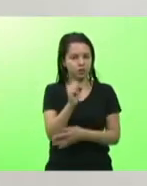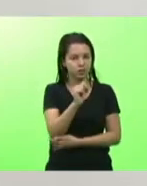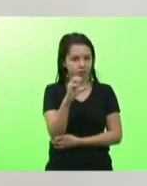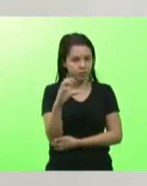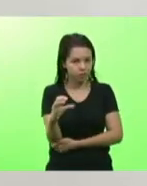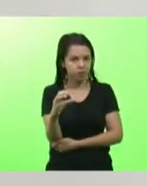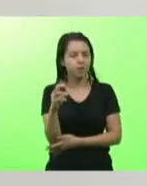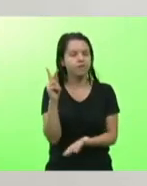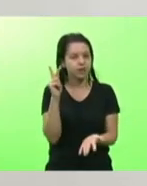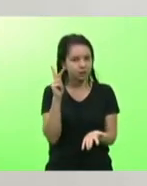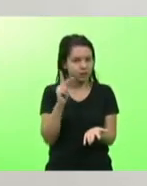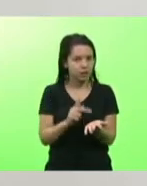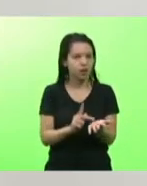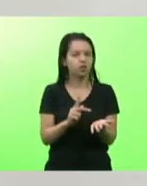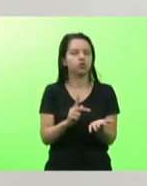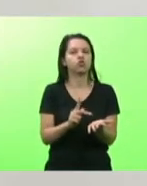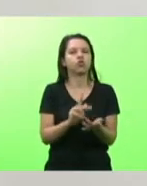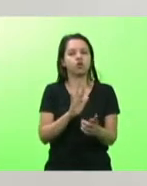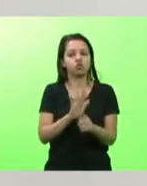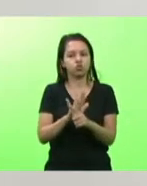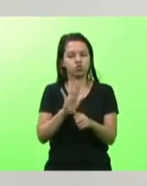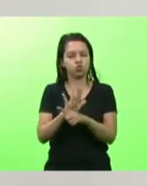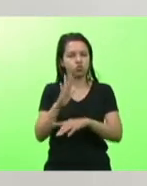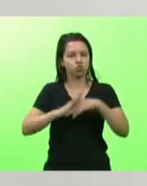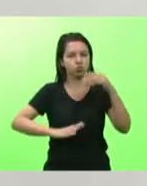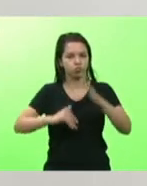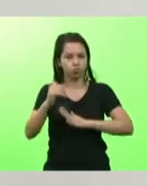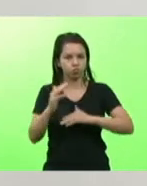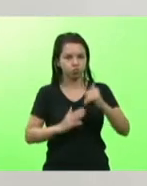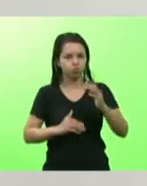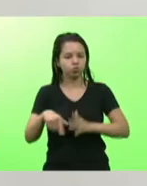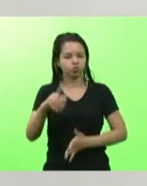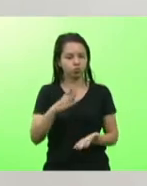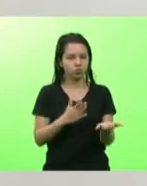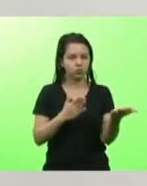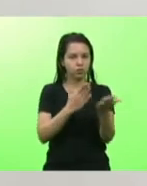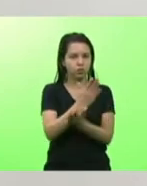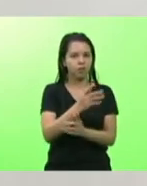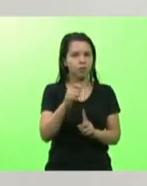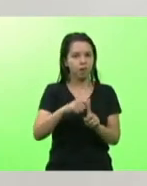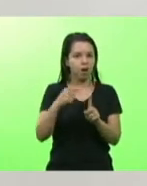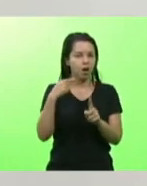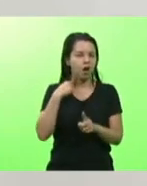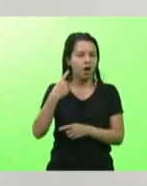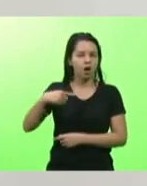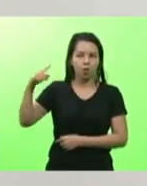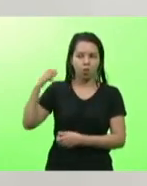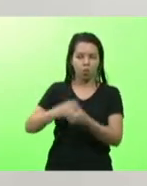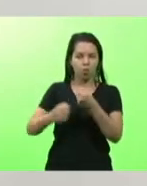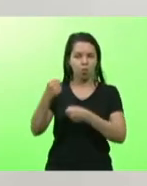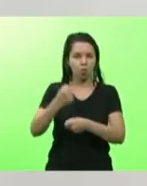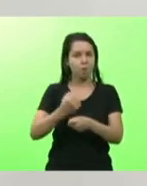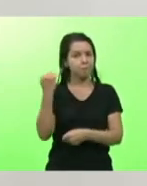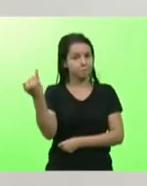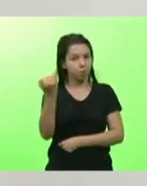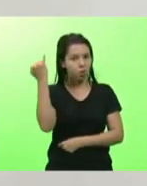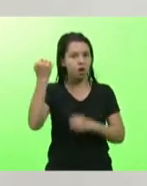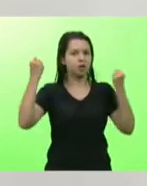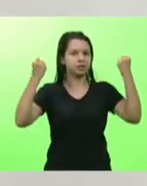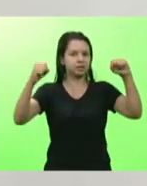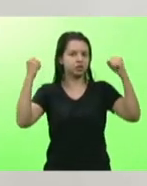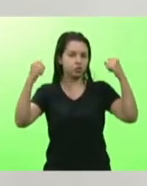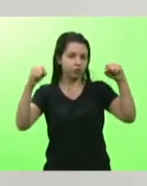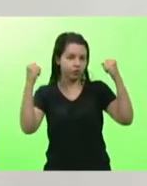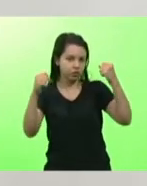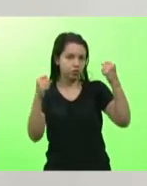realmente coloca em prática aquilo que aprovamos em maio do ano passado a essencialidade do exercício físico e